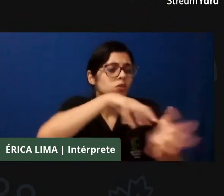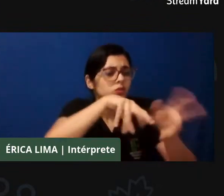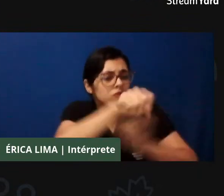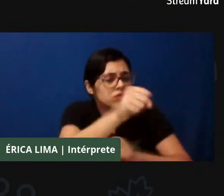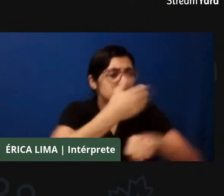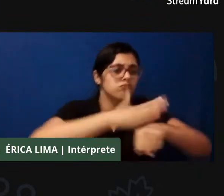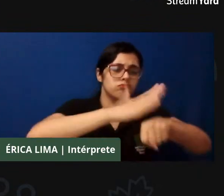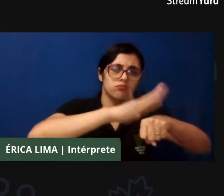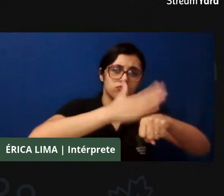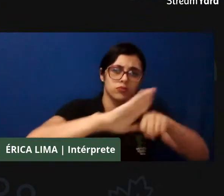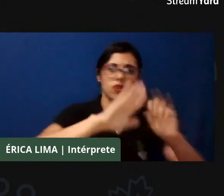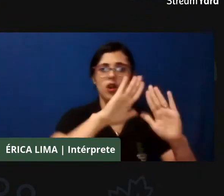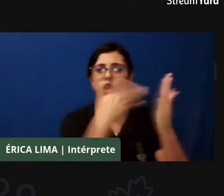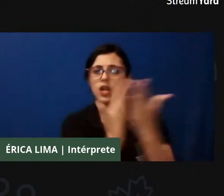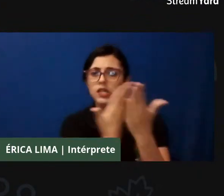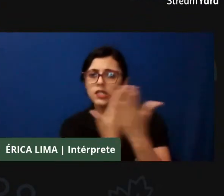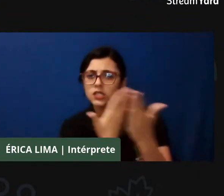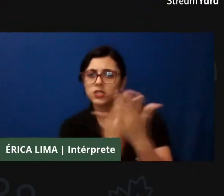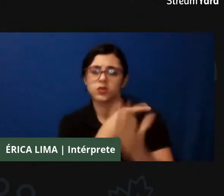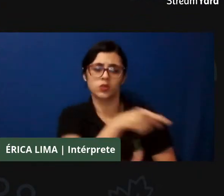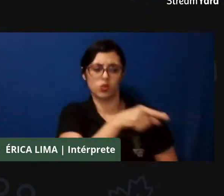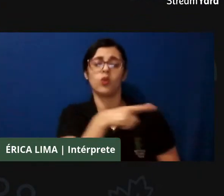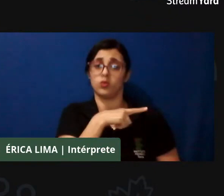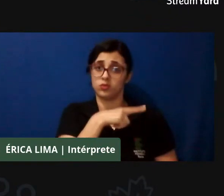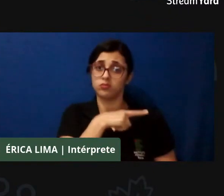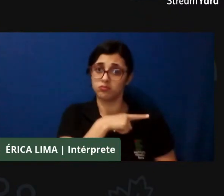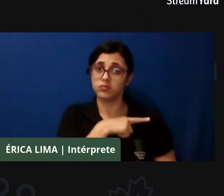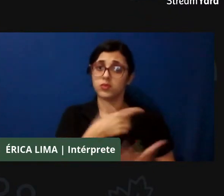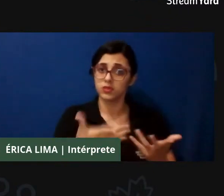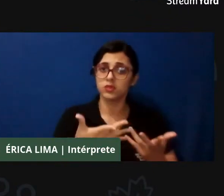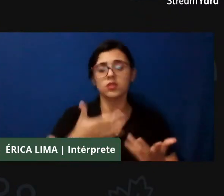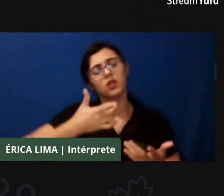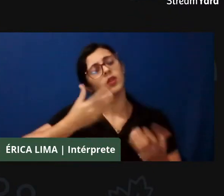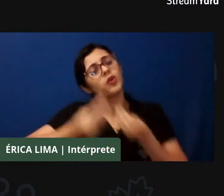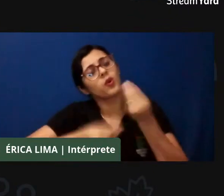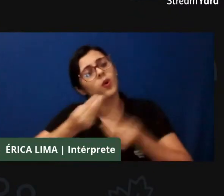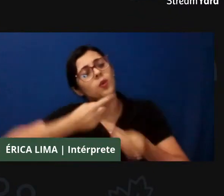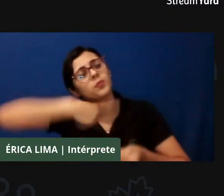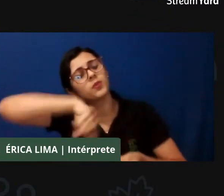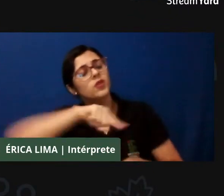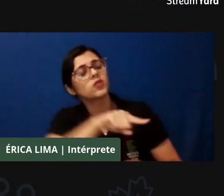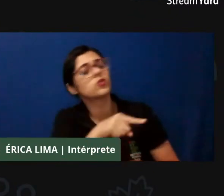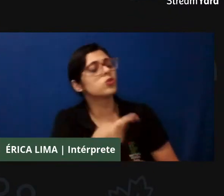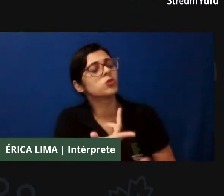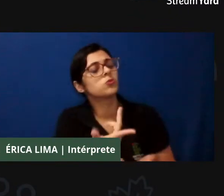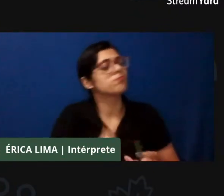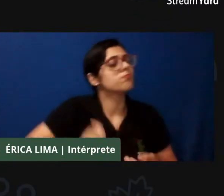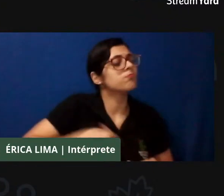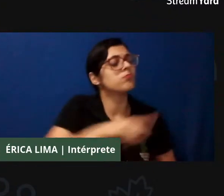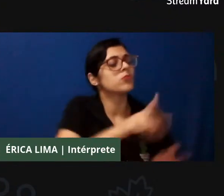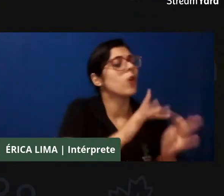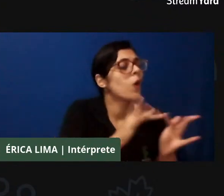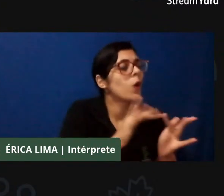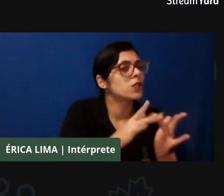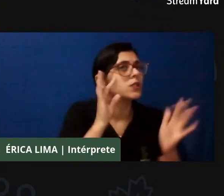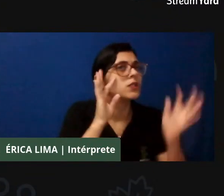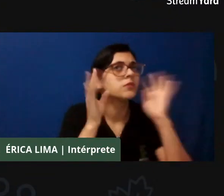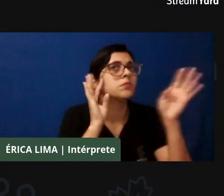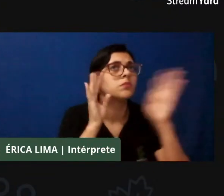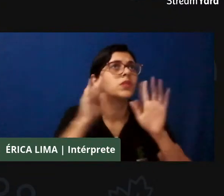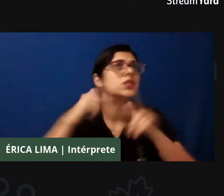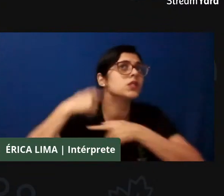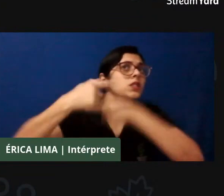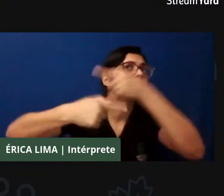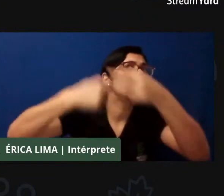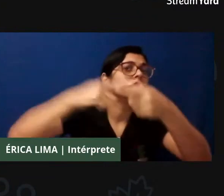escolas, e como que a gente vai lidando com isso, pensando também na geração futura. esse espaço que a